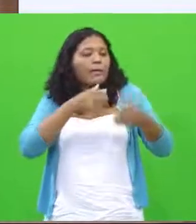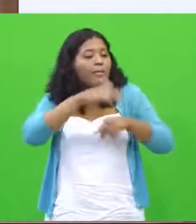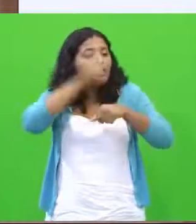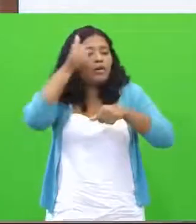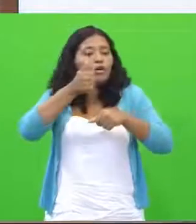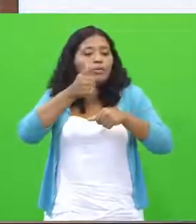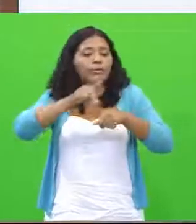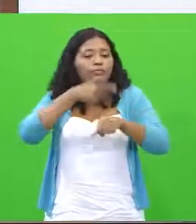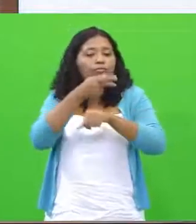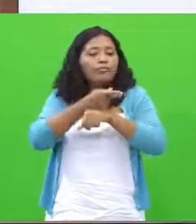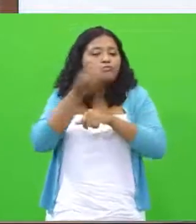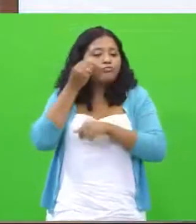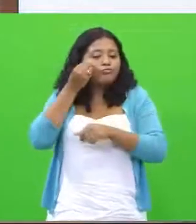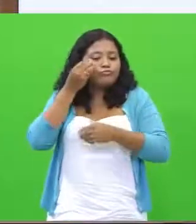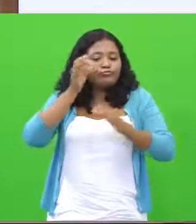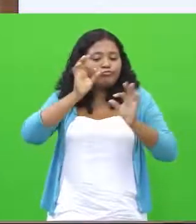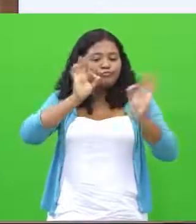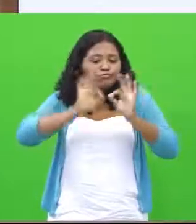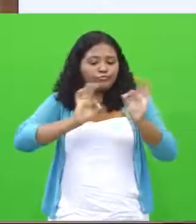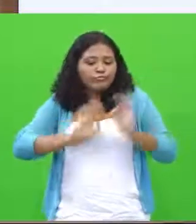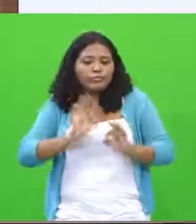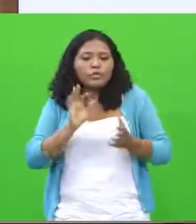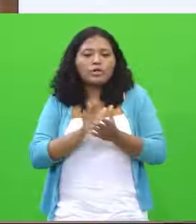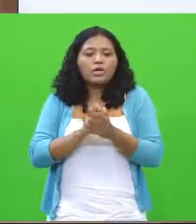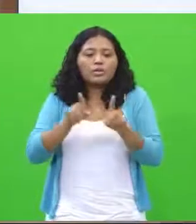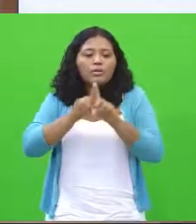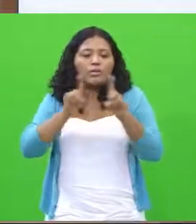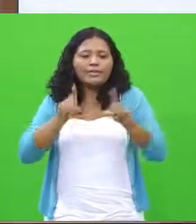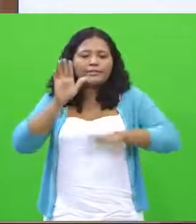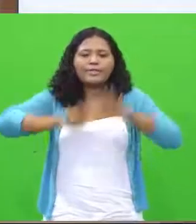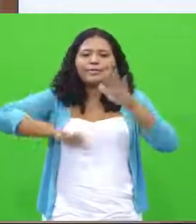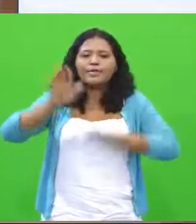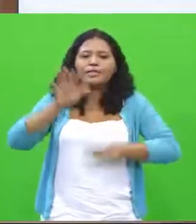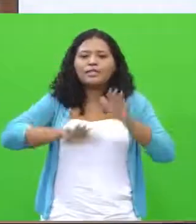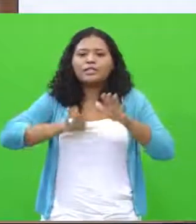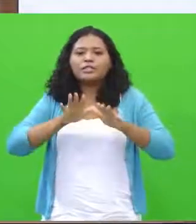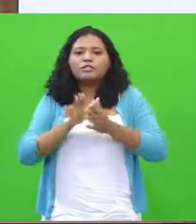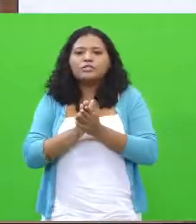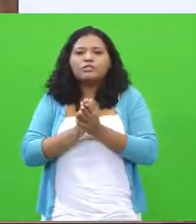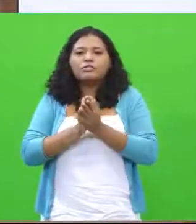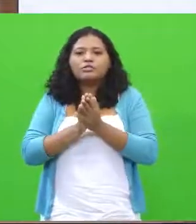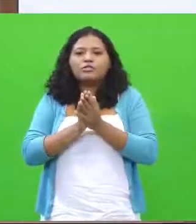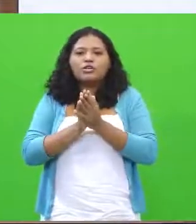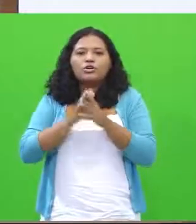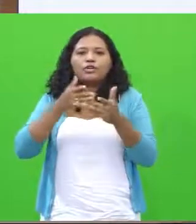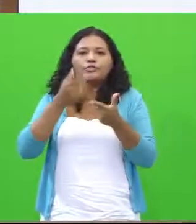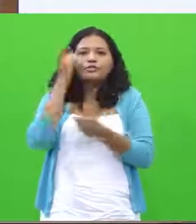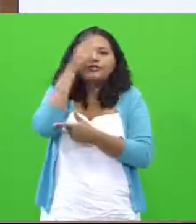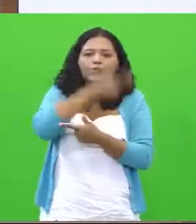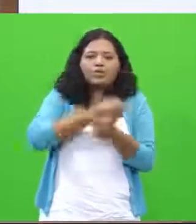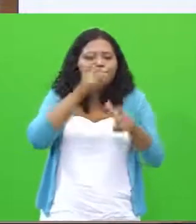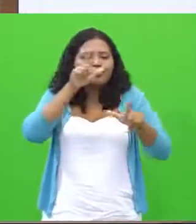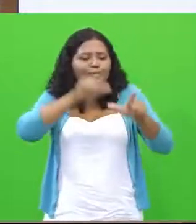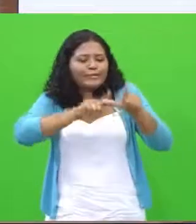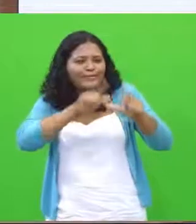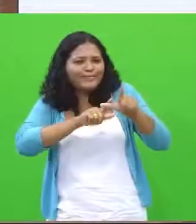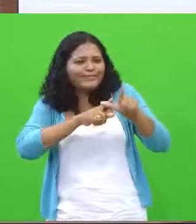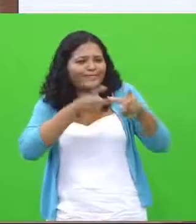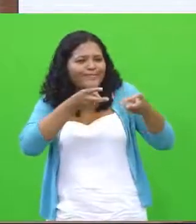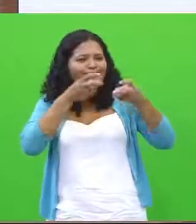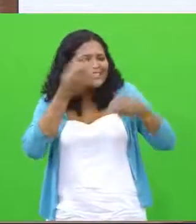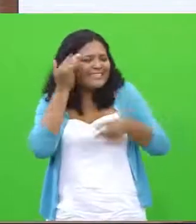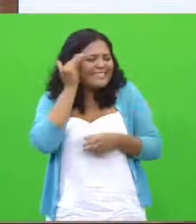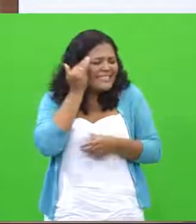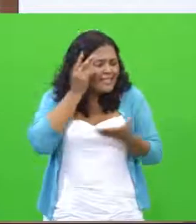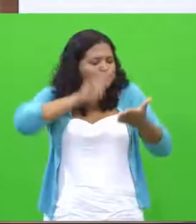aparatos tecnológicos a favor deles mas independente de quaisquer aparatos para decifrar a letra é importante que você